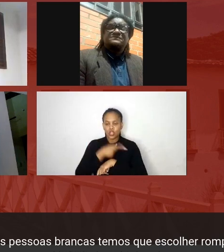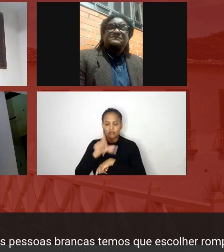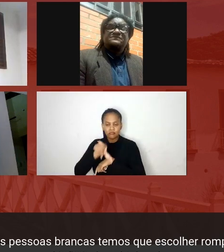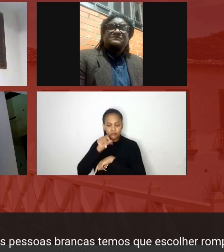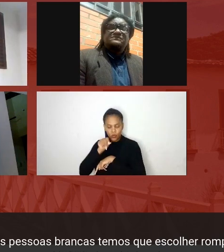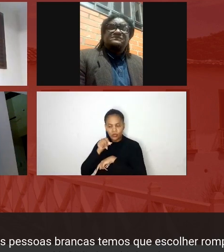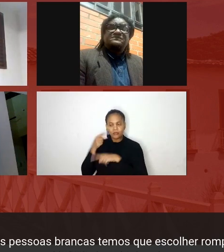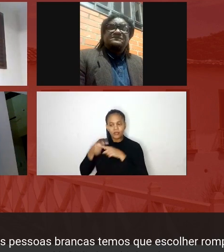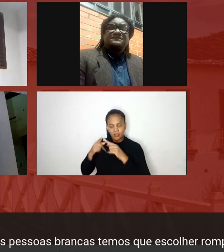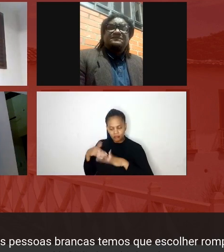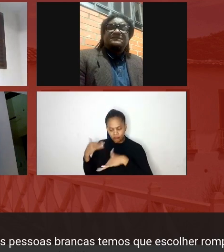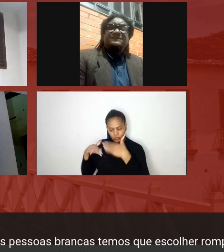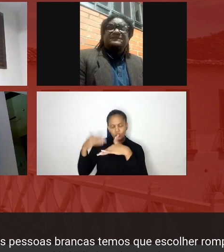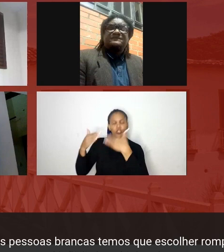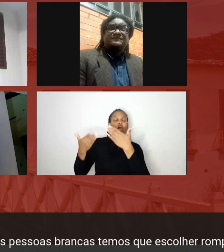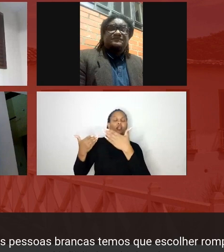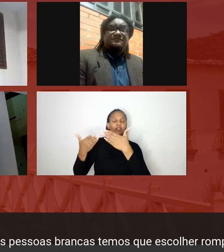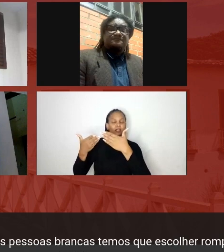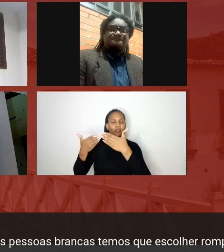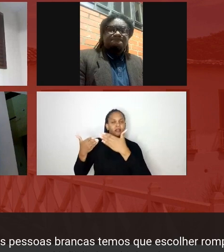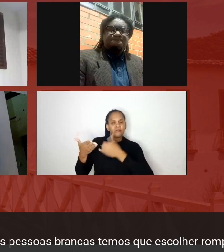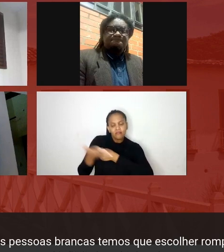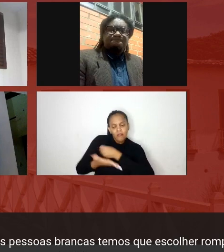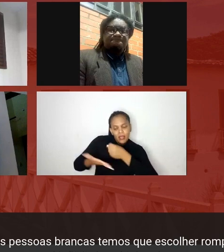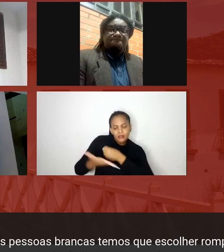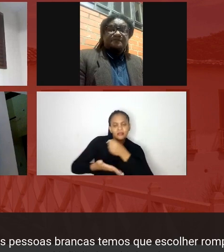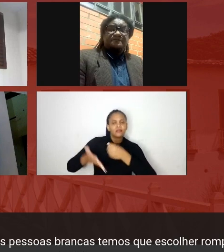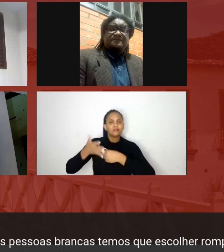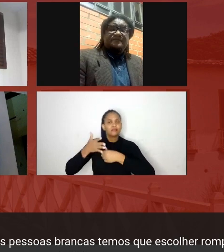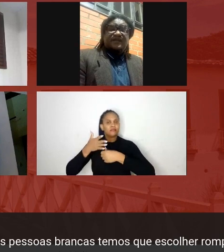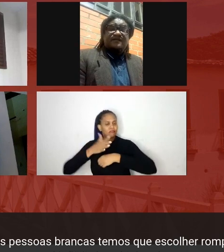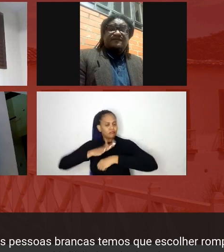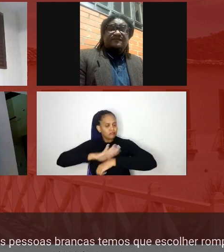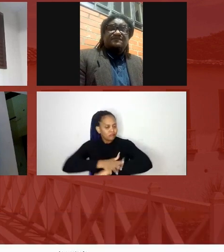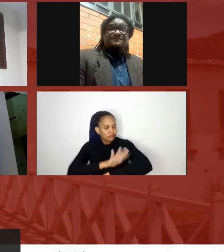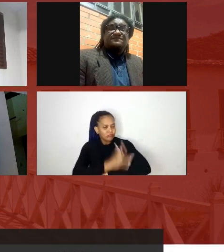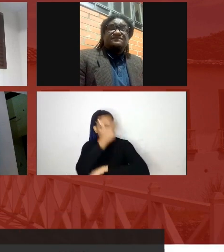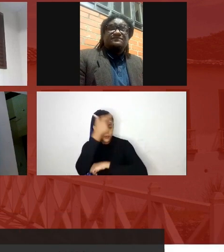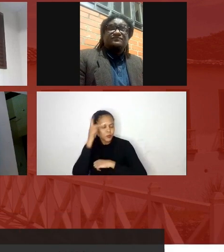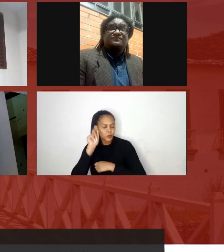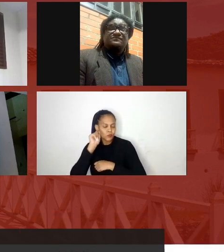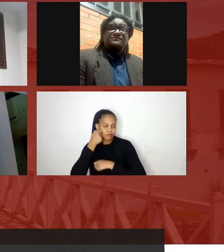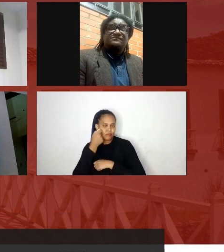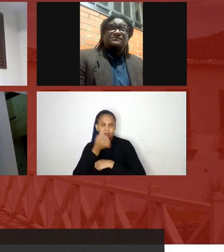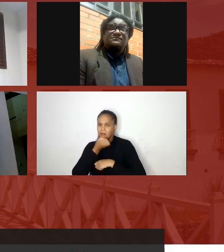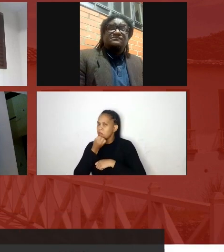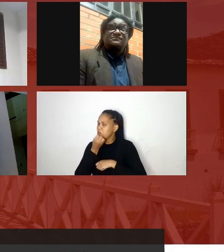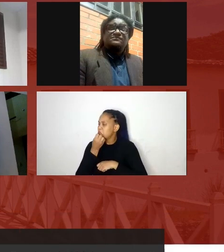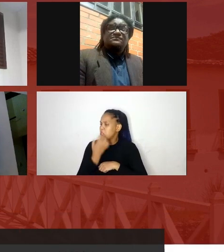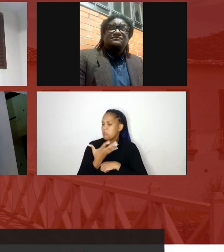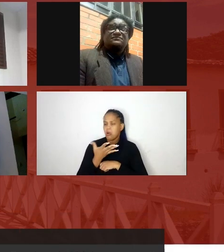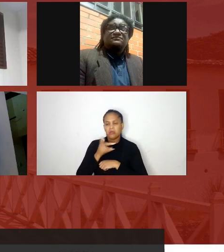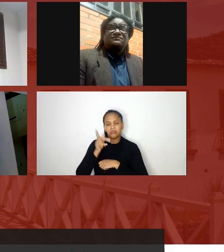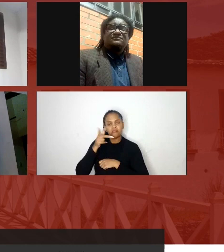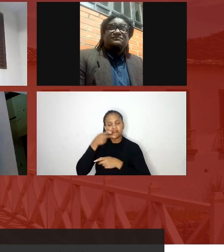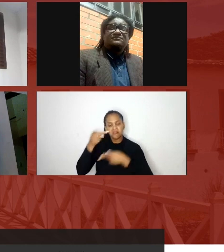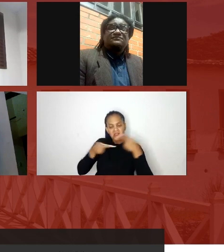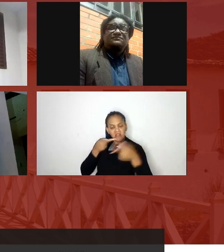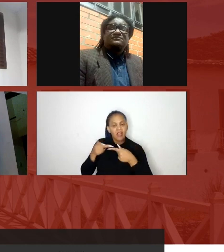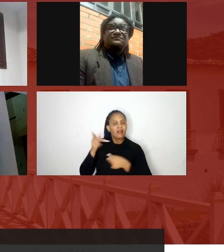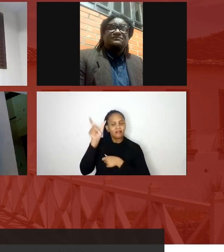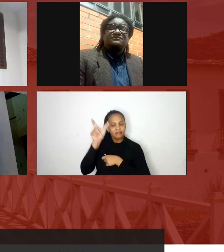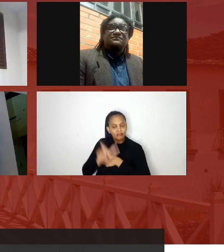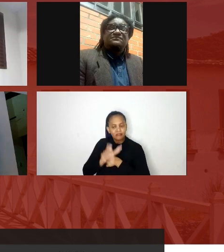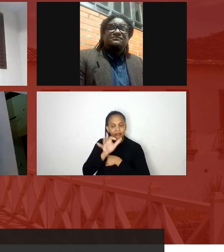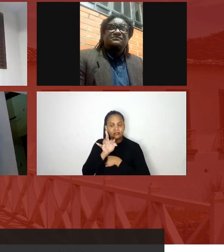base na exclusão e no subjugo das pessoas negras muito boas as reflexões Frei Paulo e Denise obrigada pela excelente roda